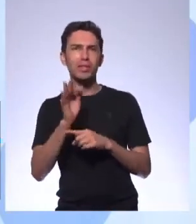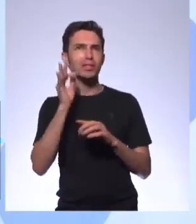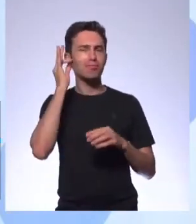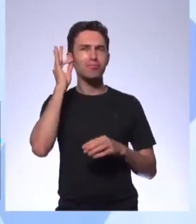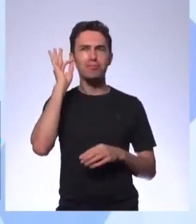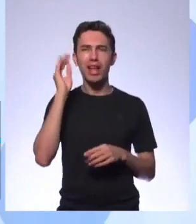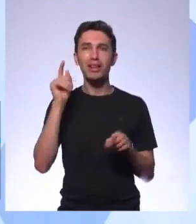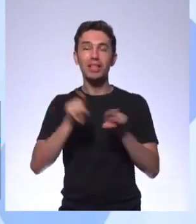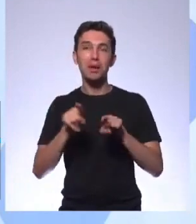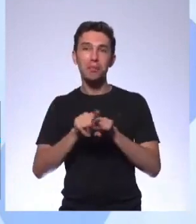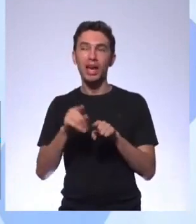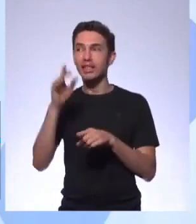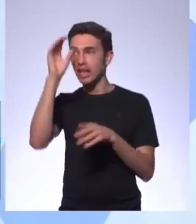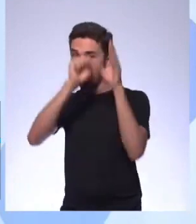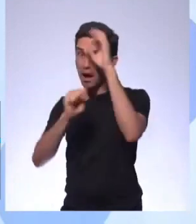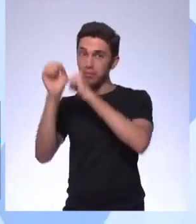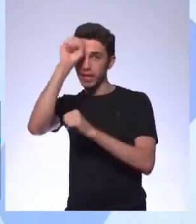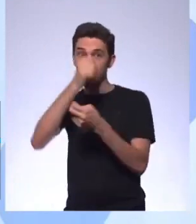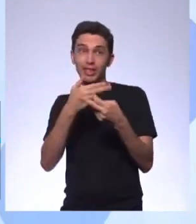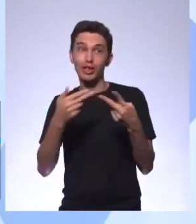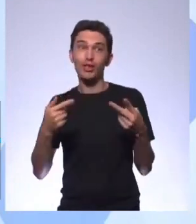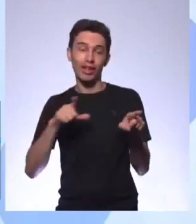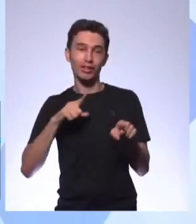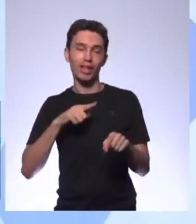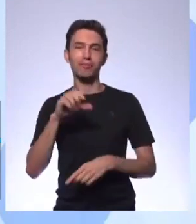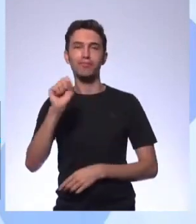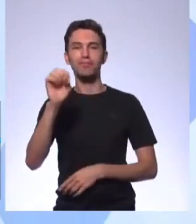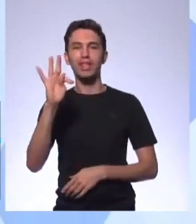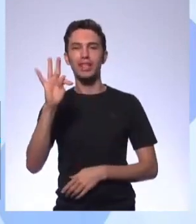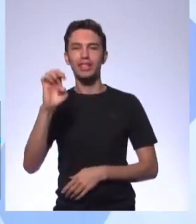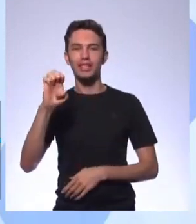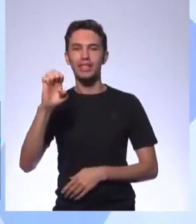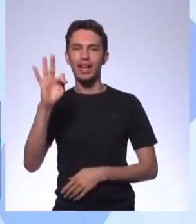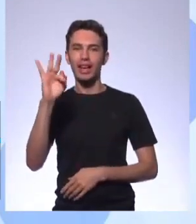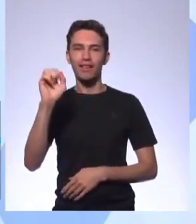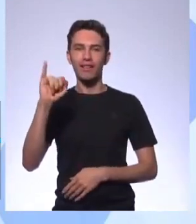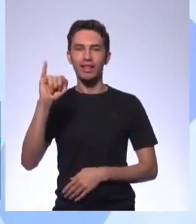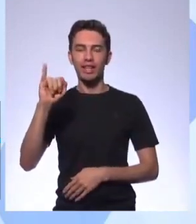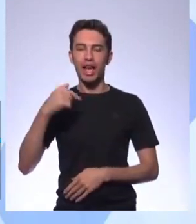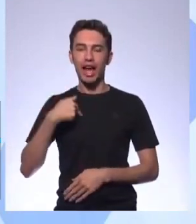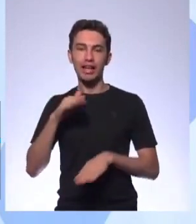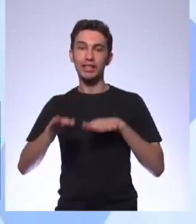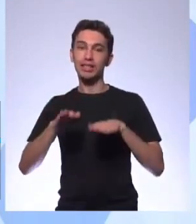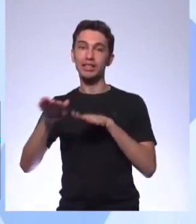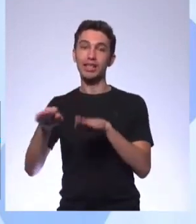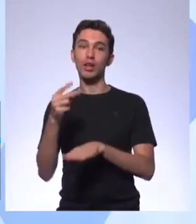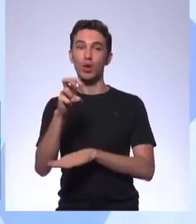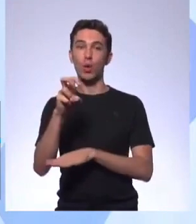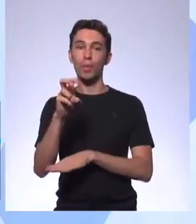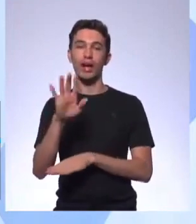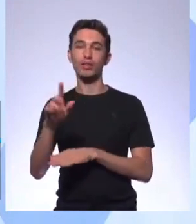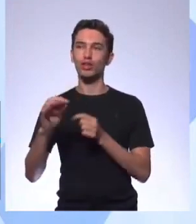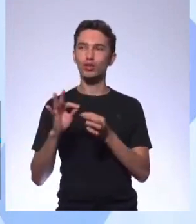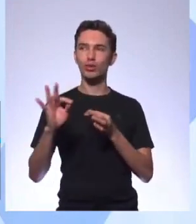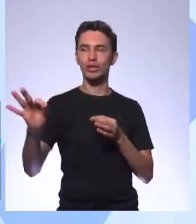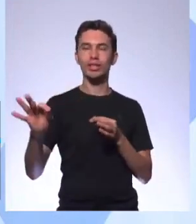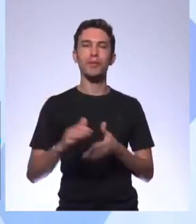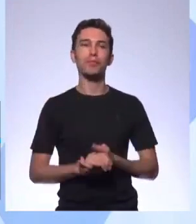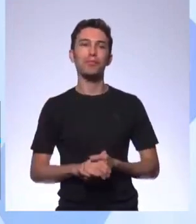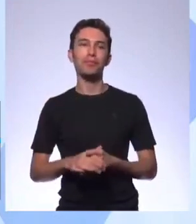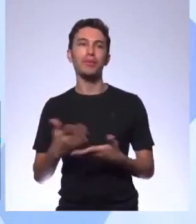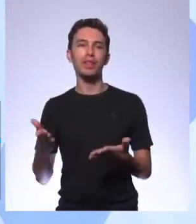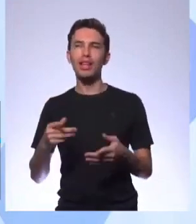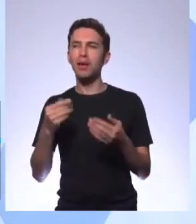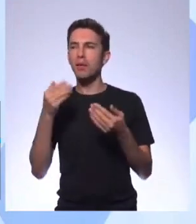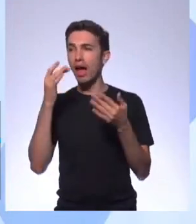aprendizados também. A Stephanie diz, há cinco passos de você, filme e livro, fala sobre amar alguém sem